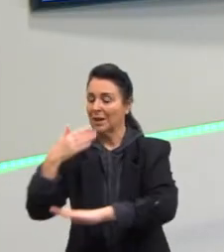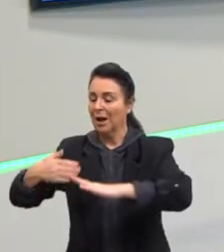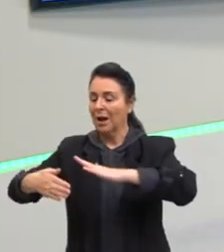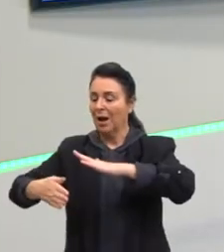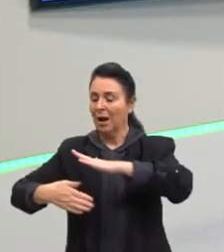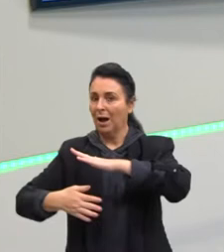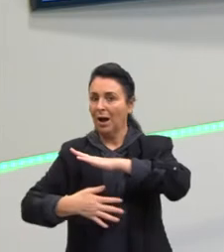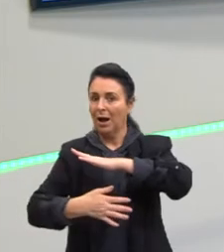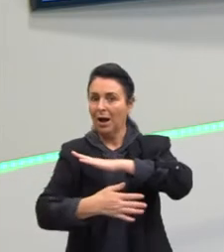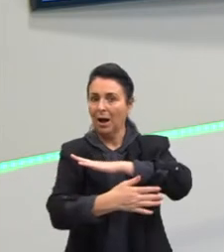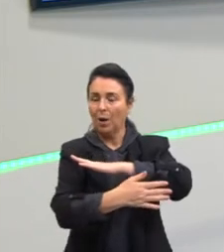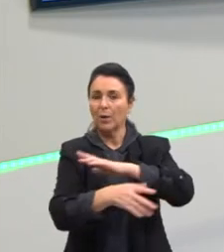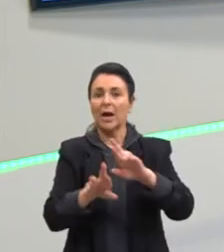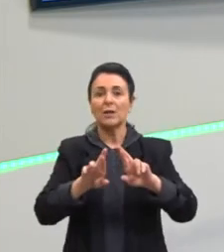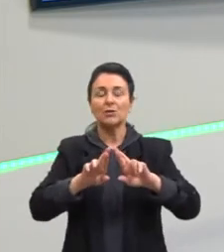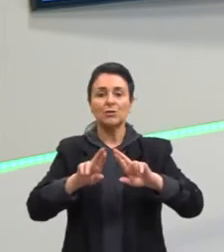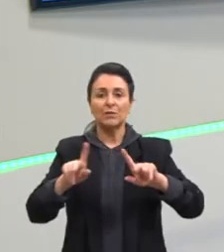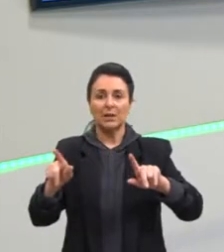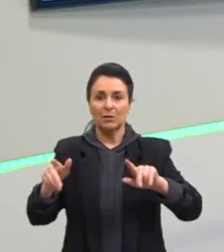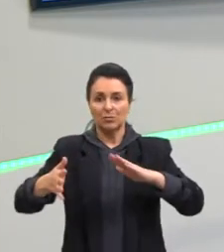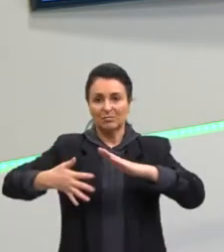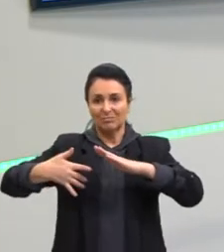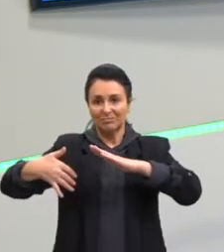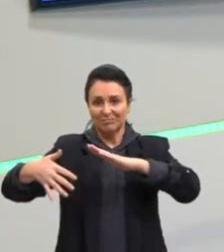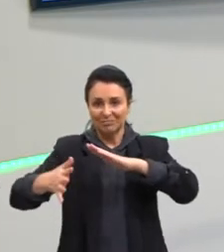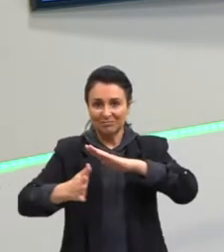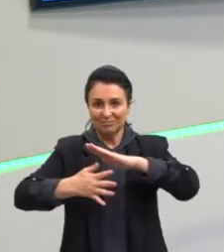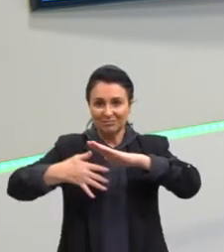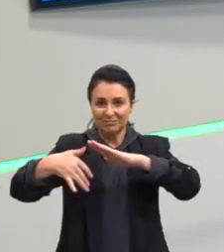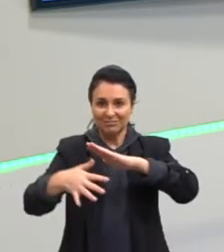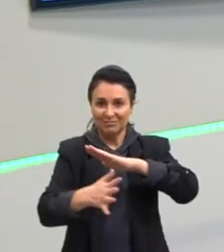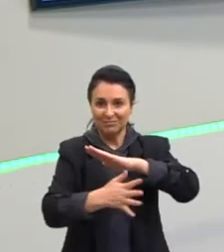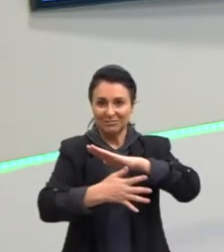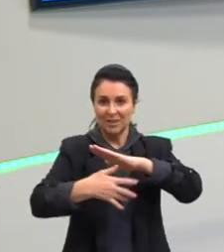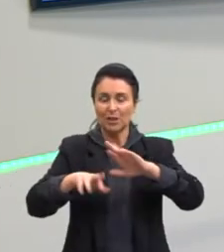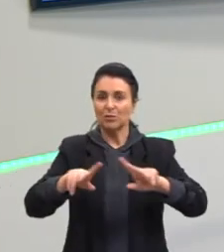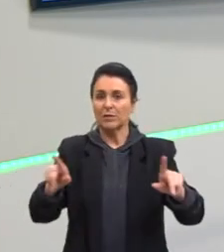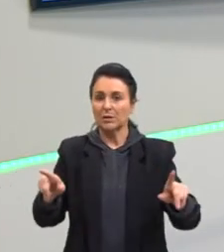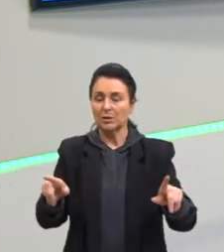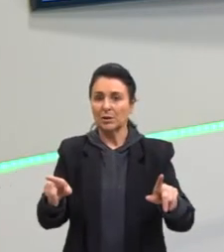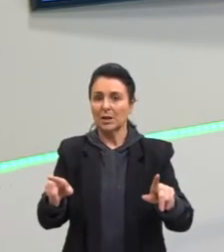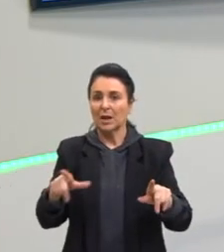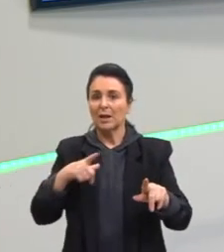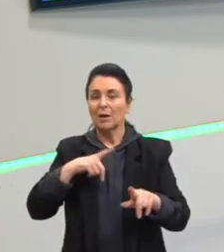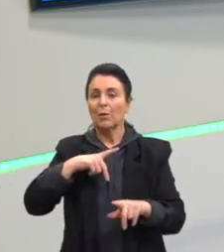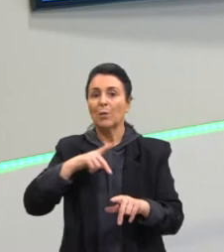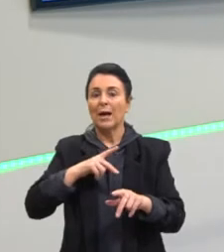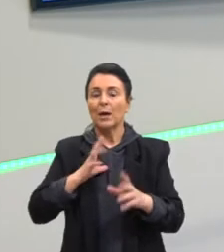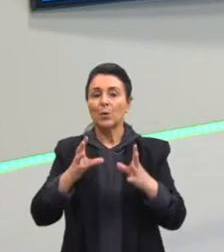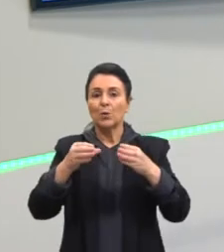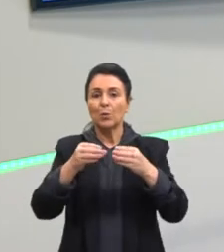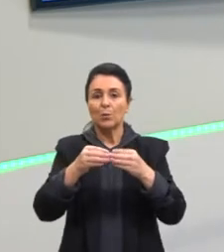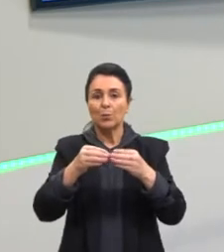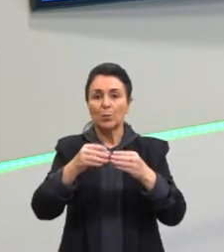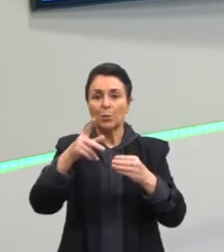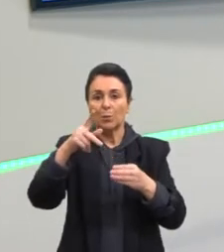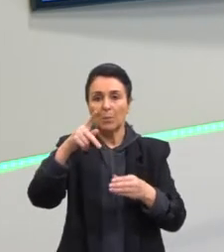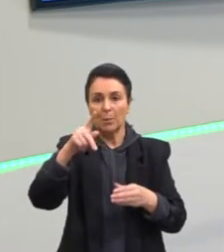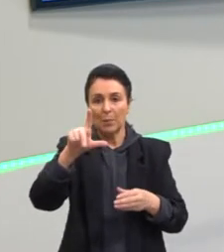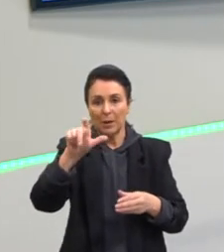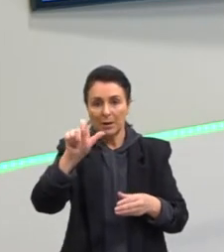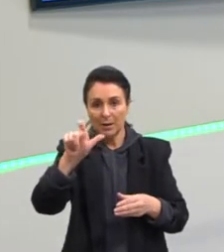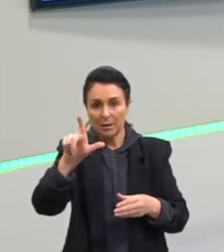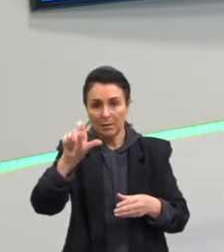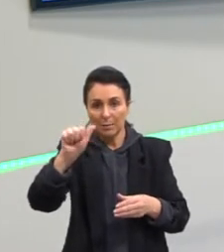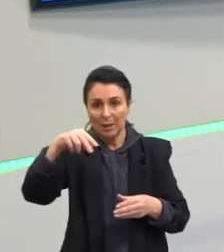elas foram muito tempo também, elas pertenceram muito tempo ao reino plant, o reino das plantas. Mas as